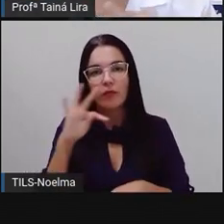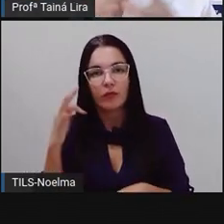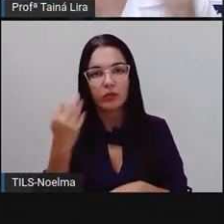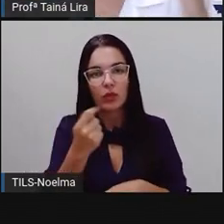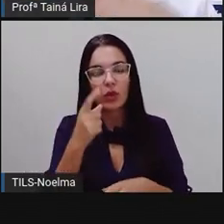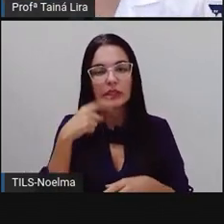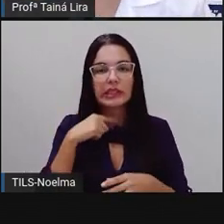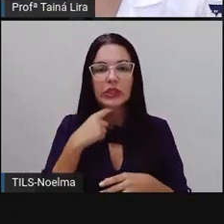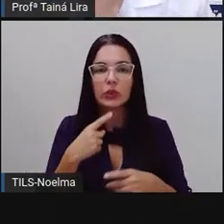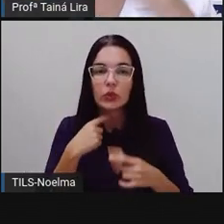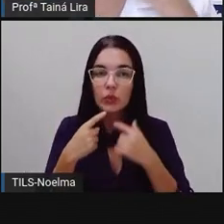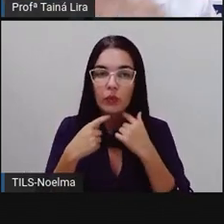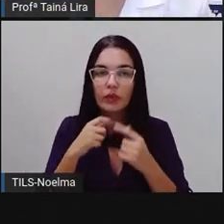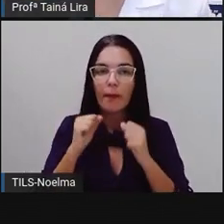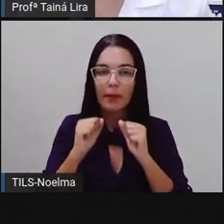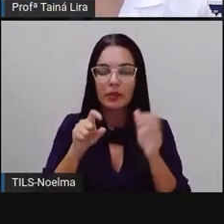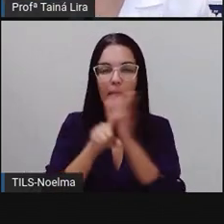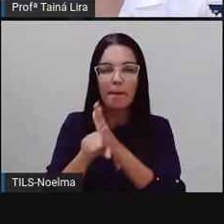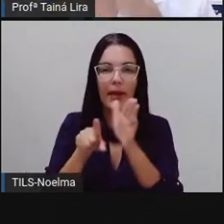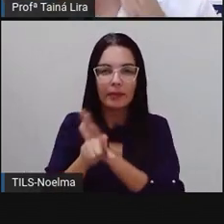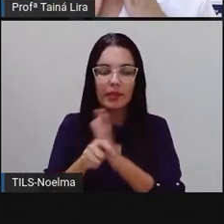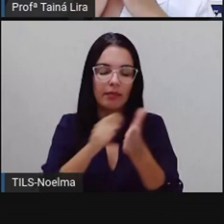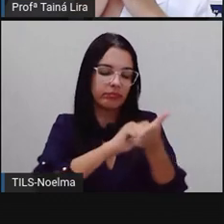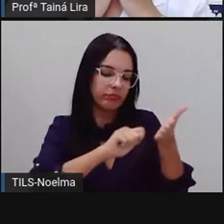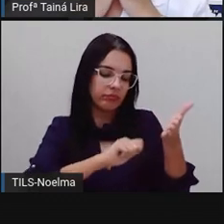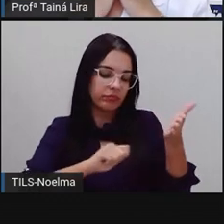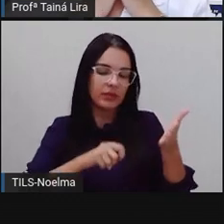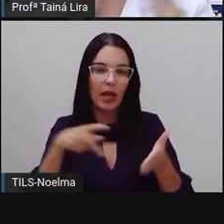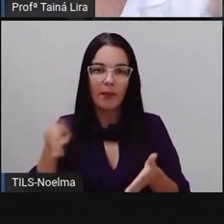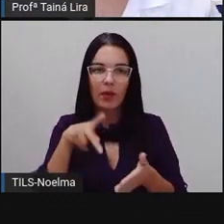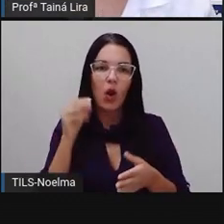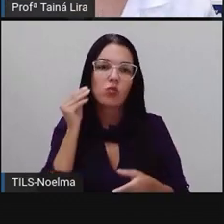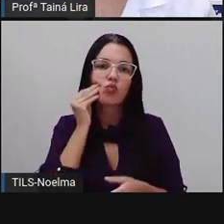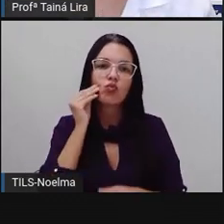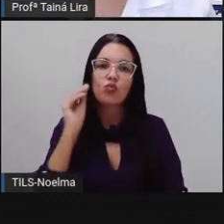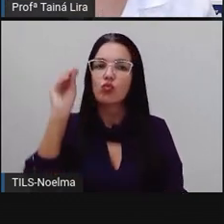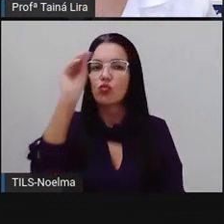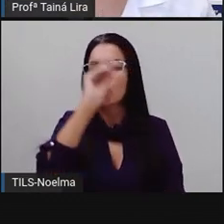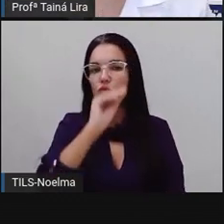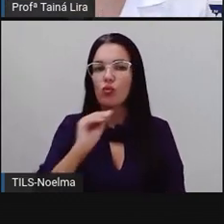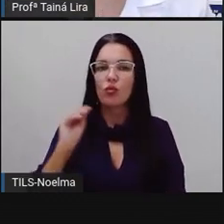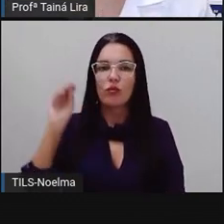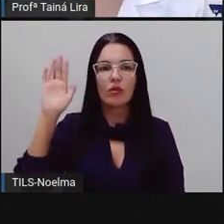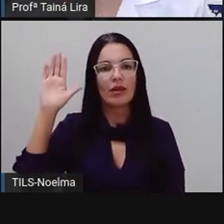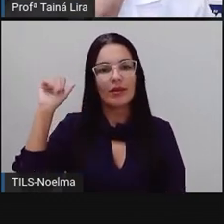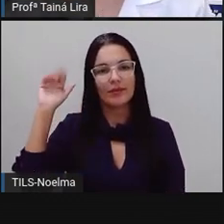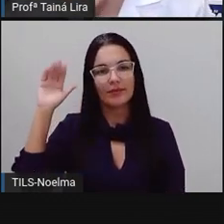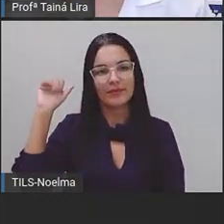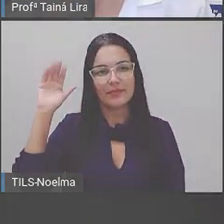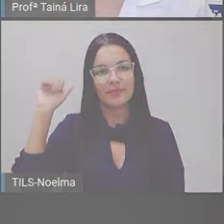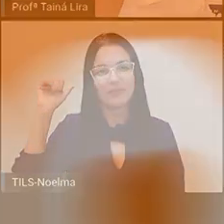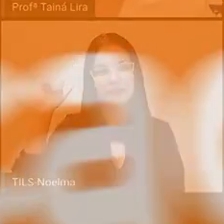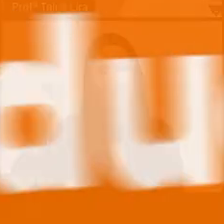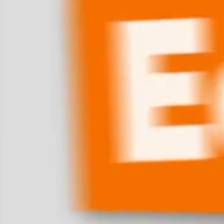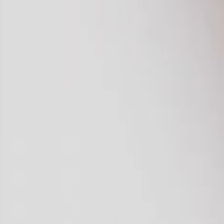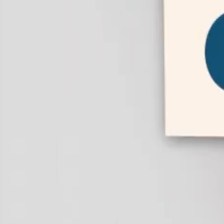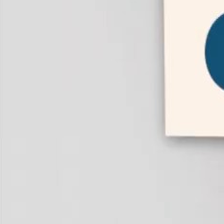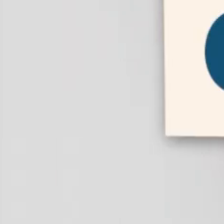dúvida, anotar, perguntar, pró, tá bom? Beijo, até a próxima aula, tá? Tchau, tchau!